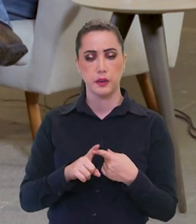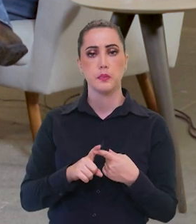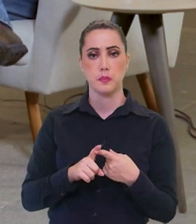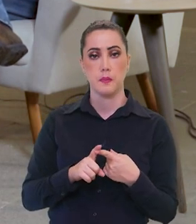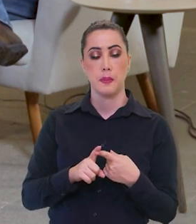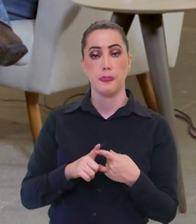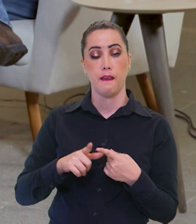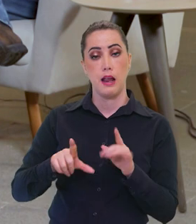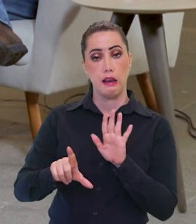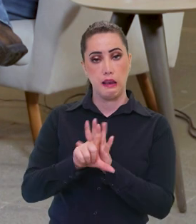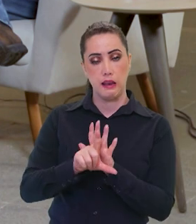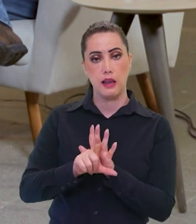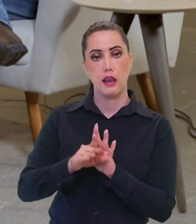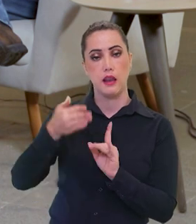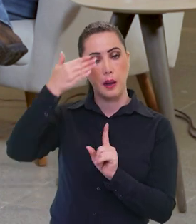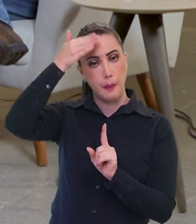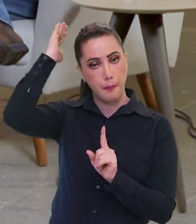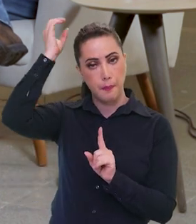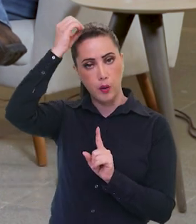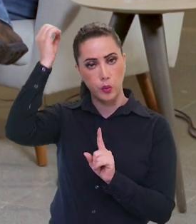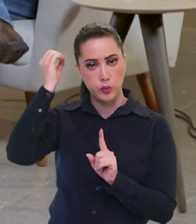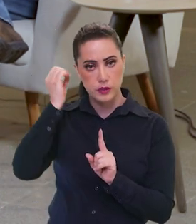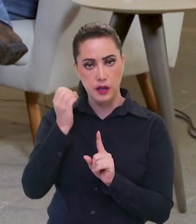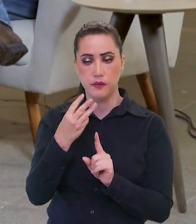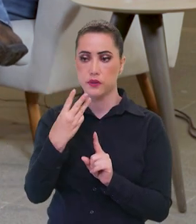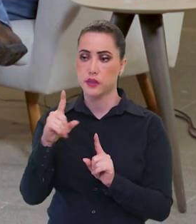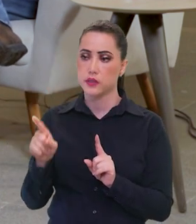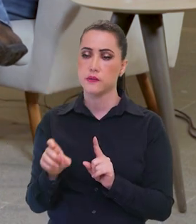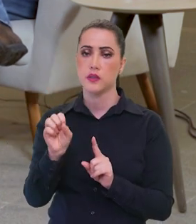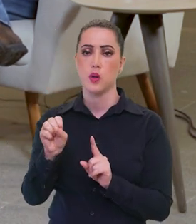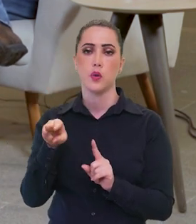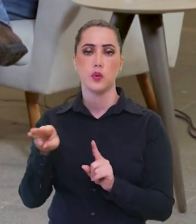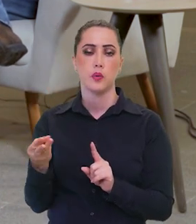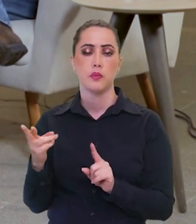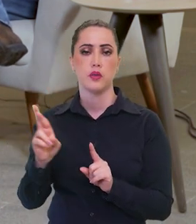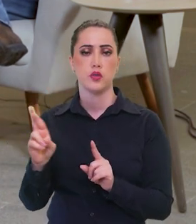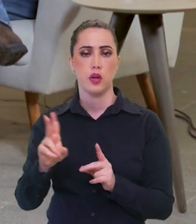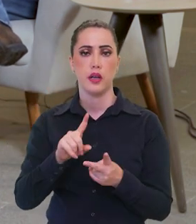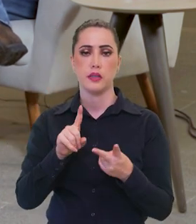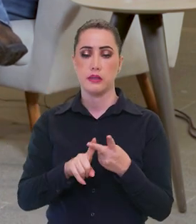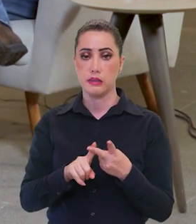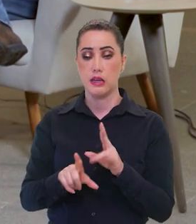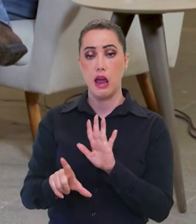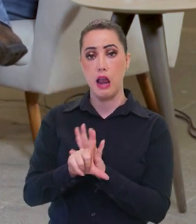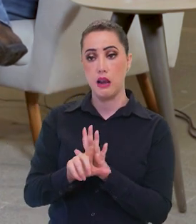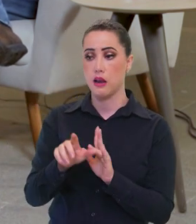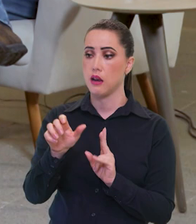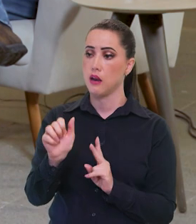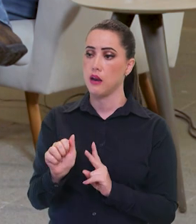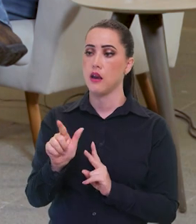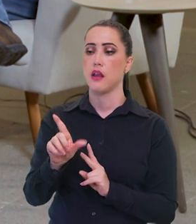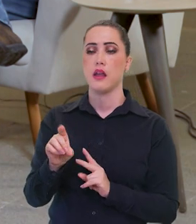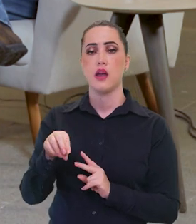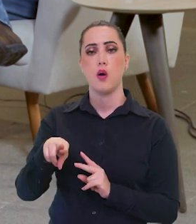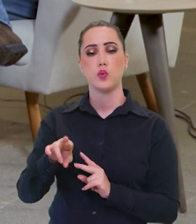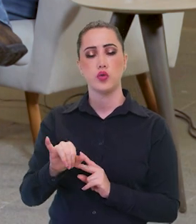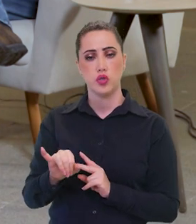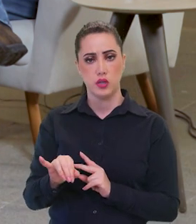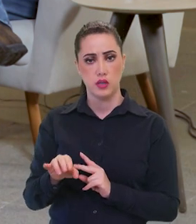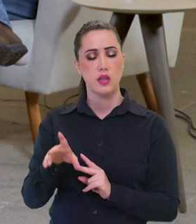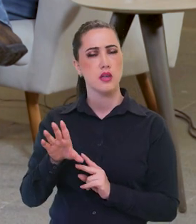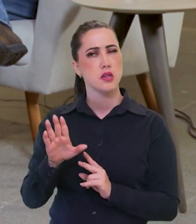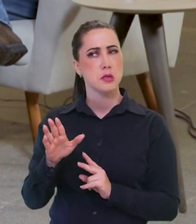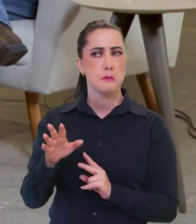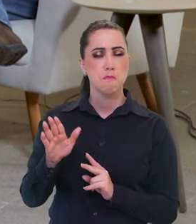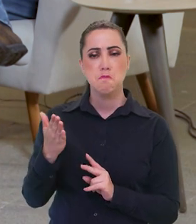a Paulo Gustavo, que é 3,8 bilhões. Bilhões, né? E a Aldir Blanc, que vai estar uns 6, 6 bilhões,